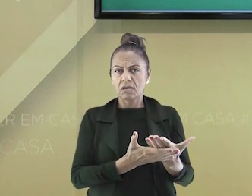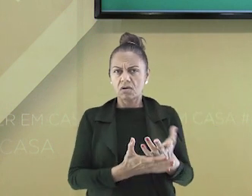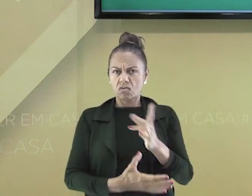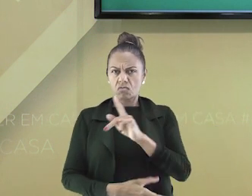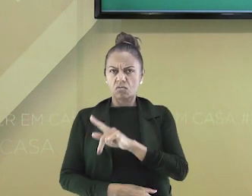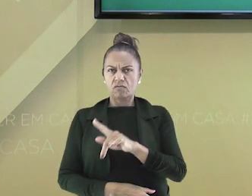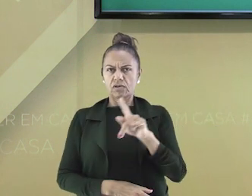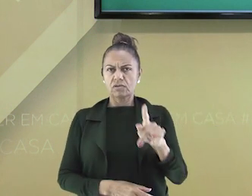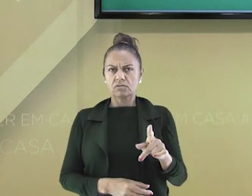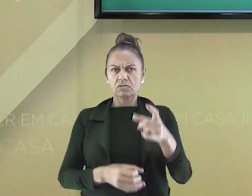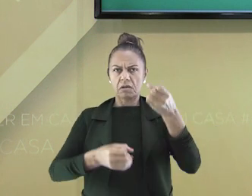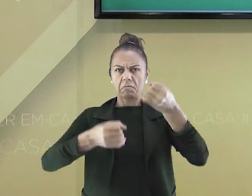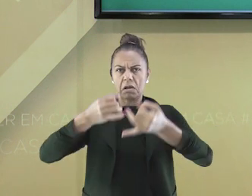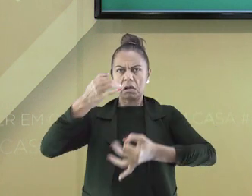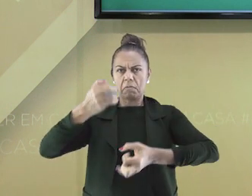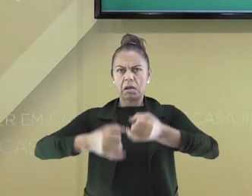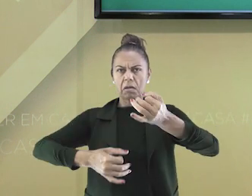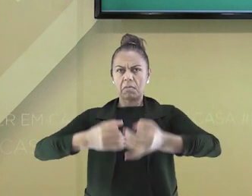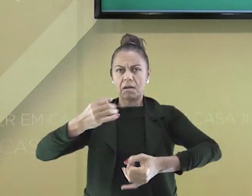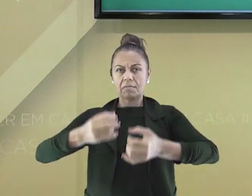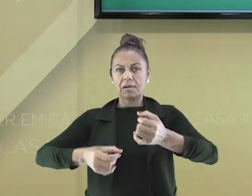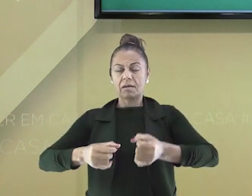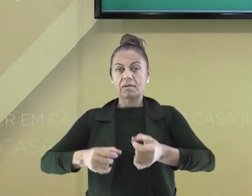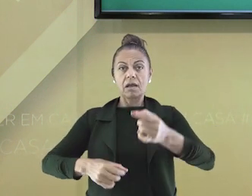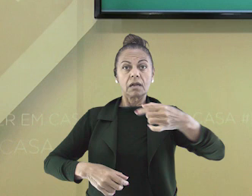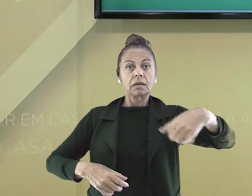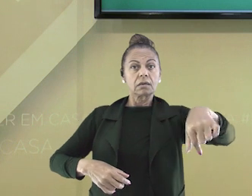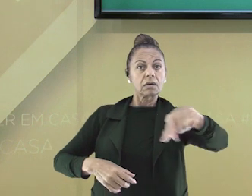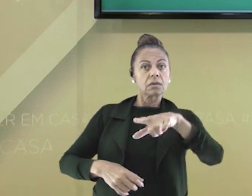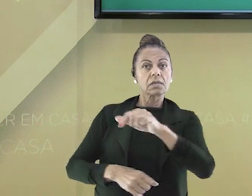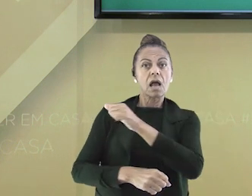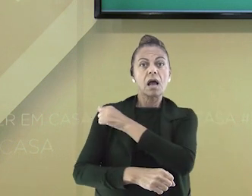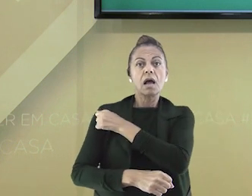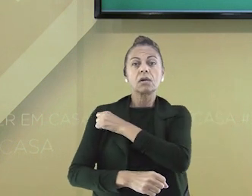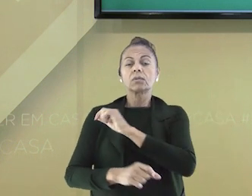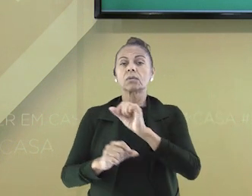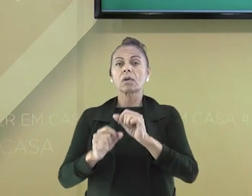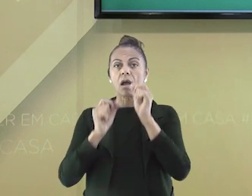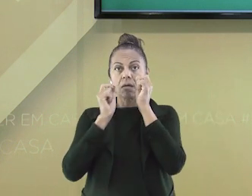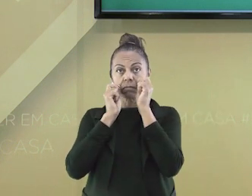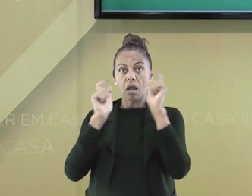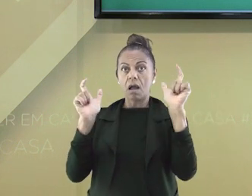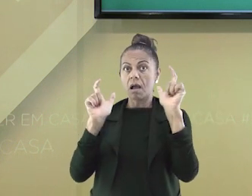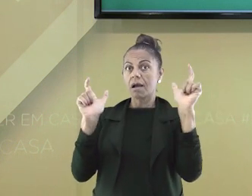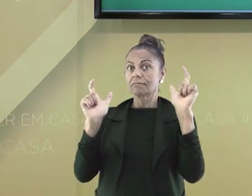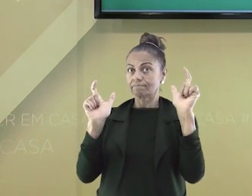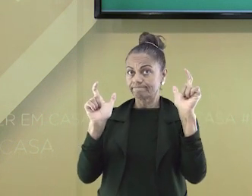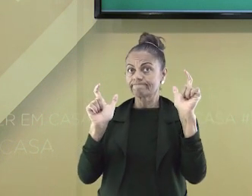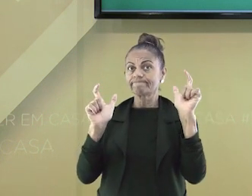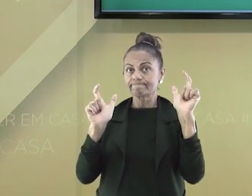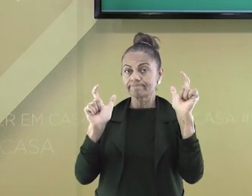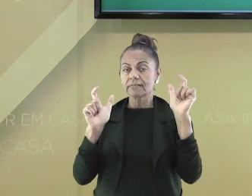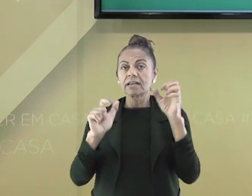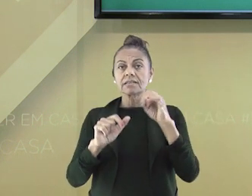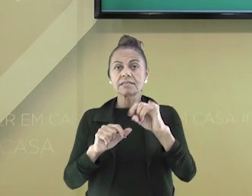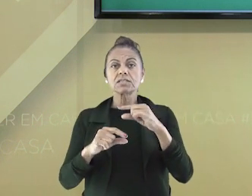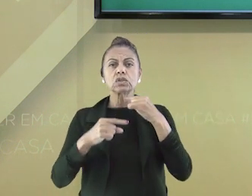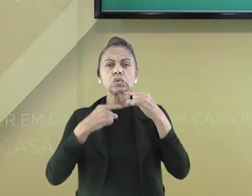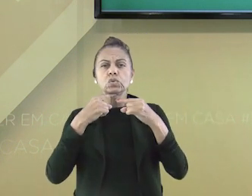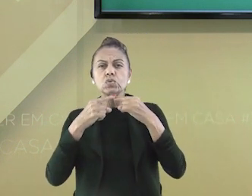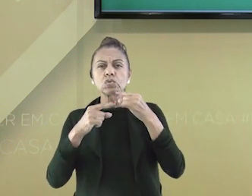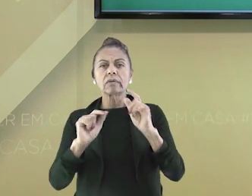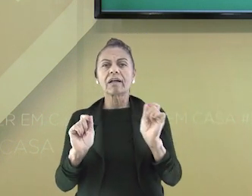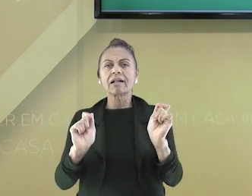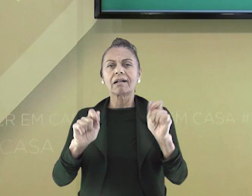explicando, devemos permanecer atentos, ou seja, saber ouvir. E quando queremos tirar as nossas